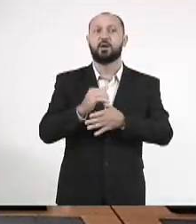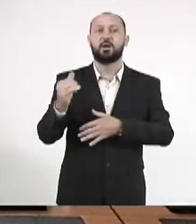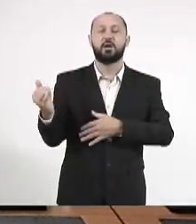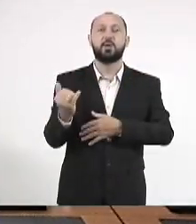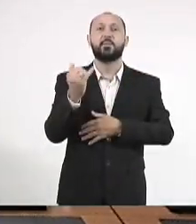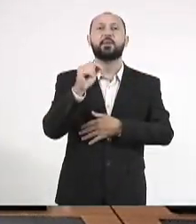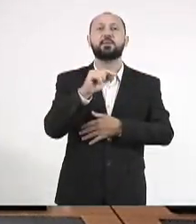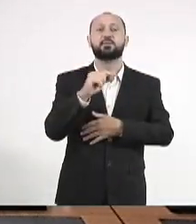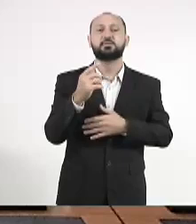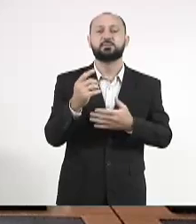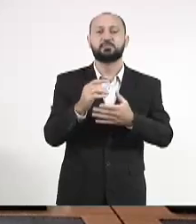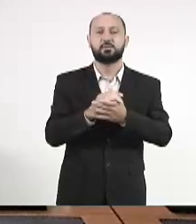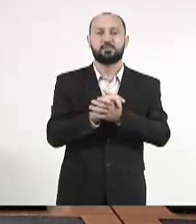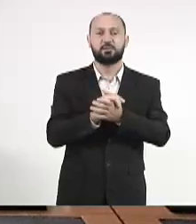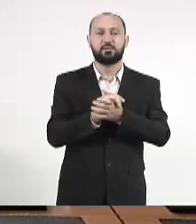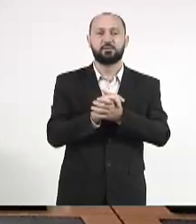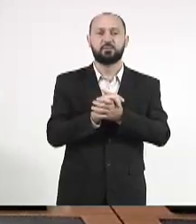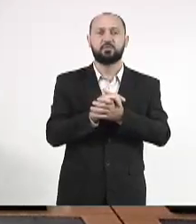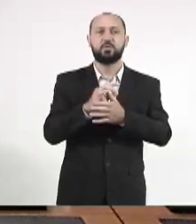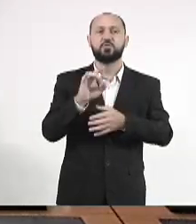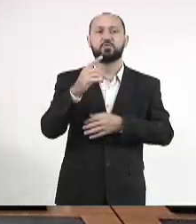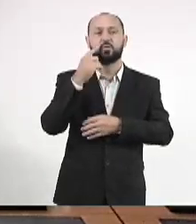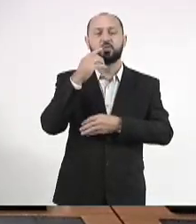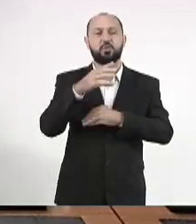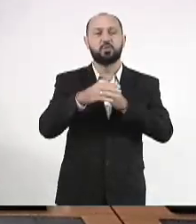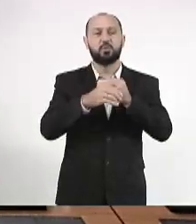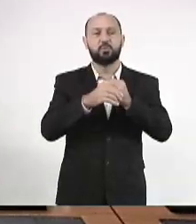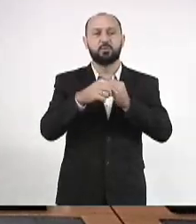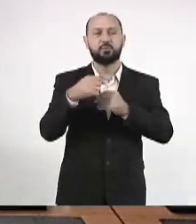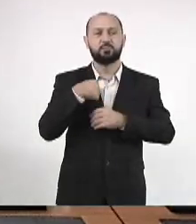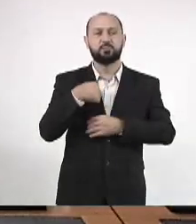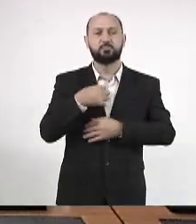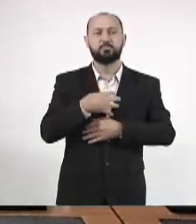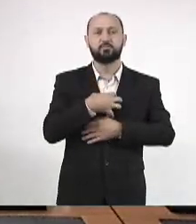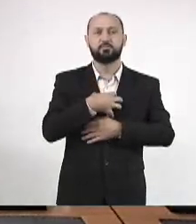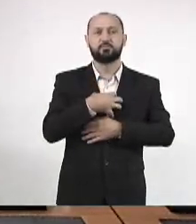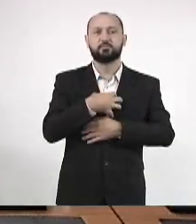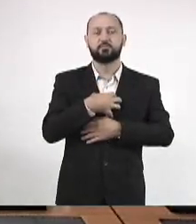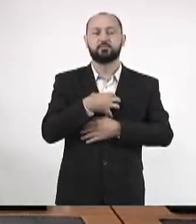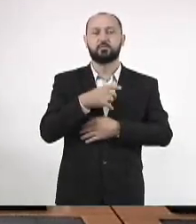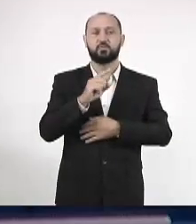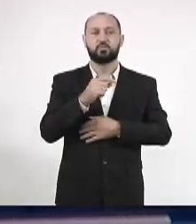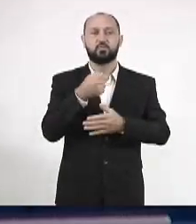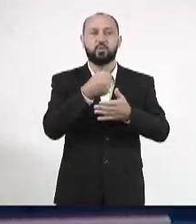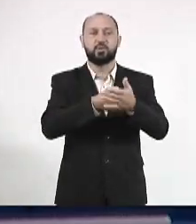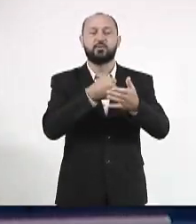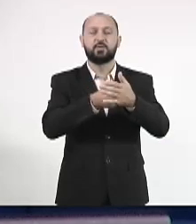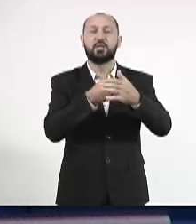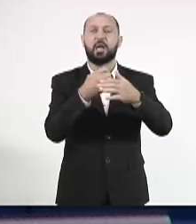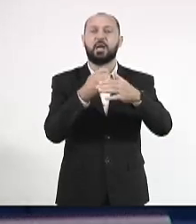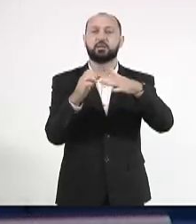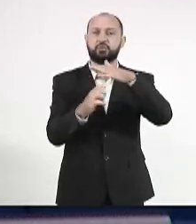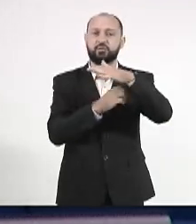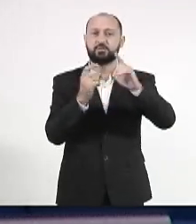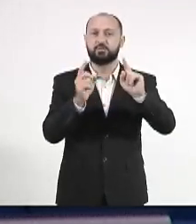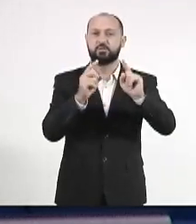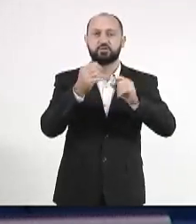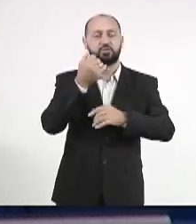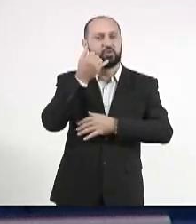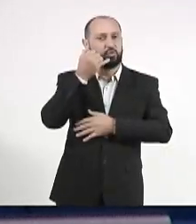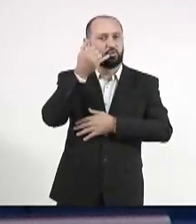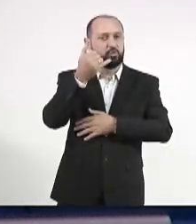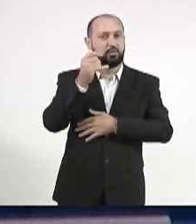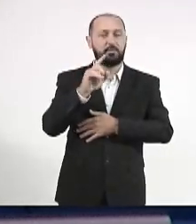disso. Só que vinha ocorrendo certas situações. Não estou aqui defendendo as operadoras de telefonia.